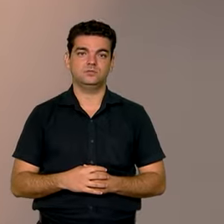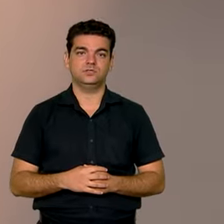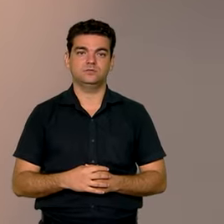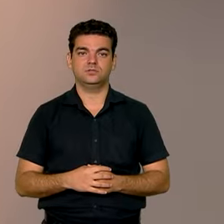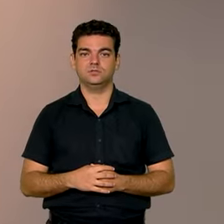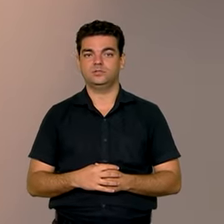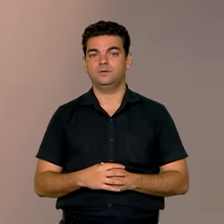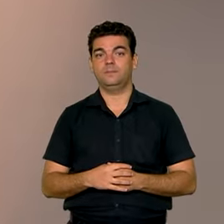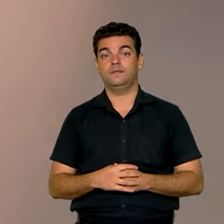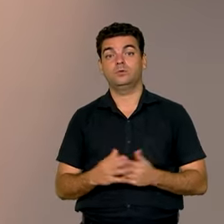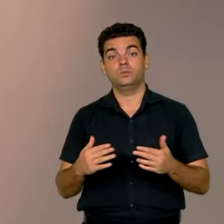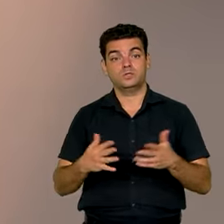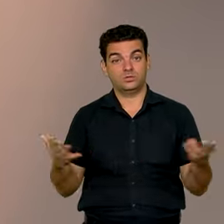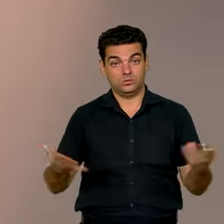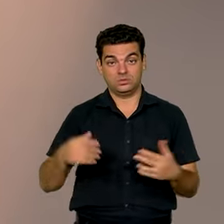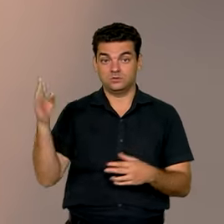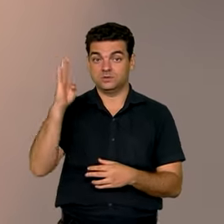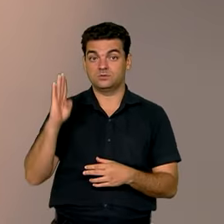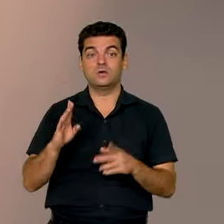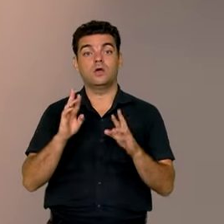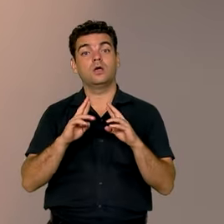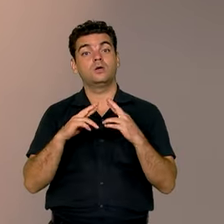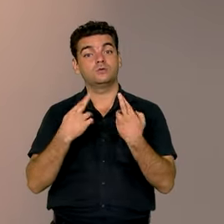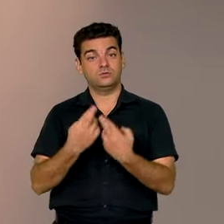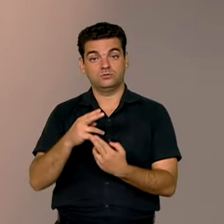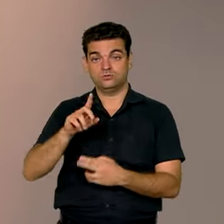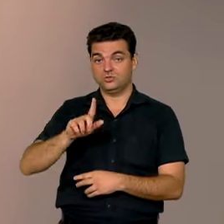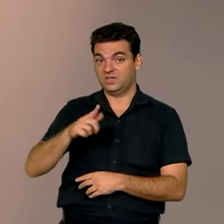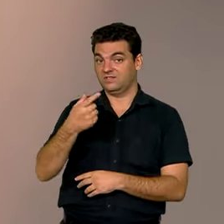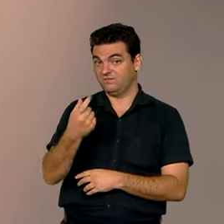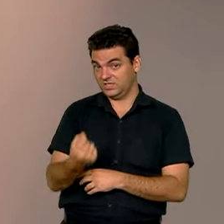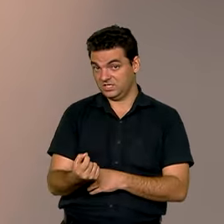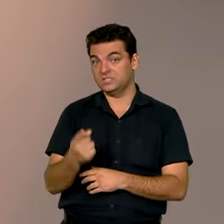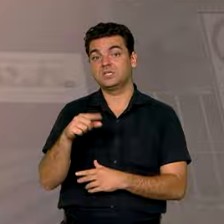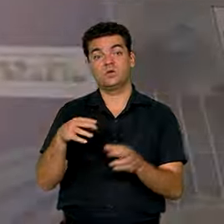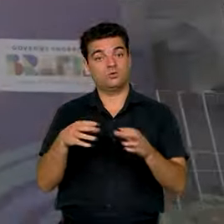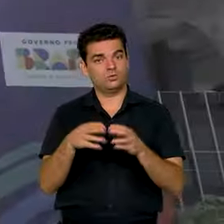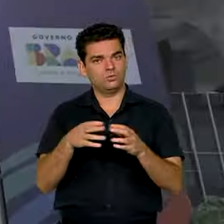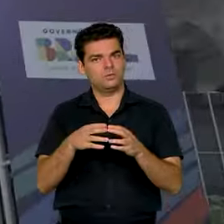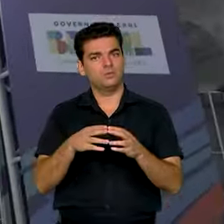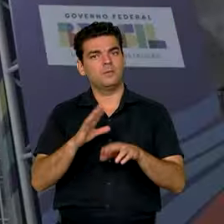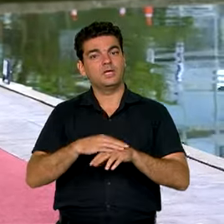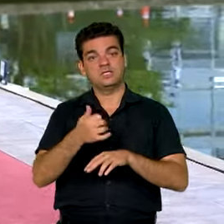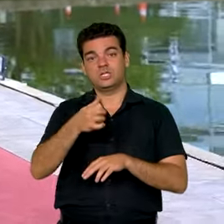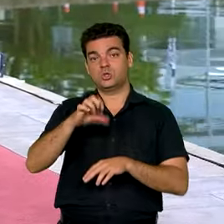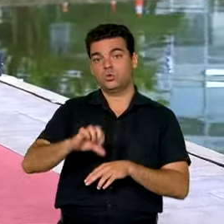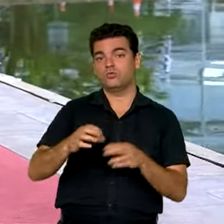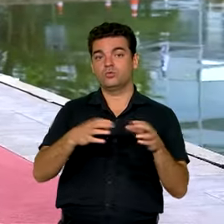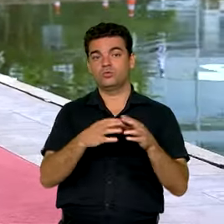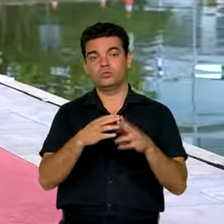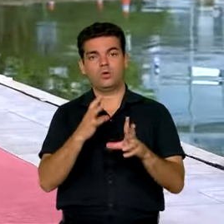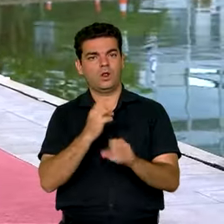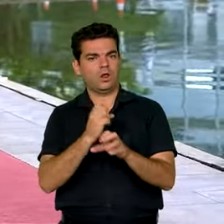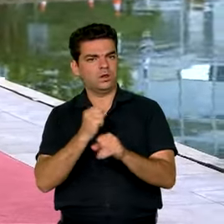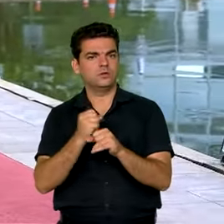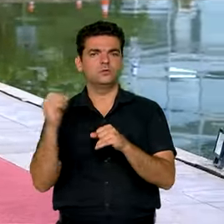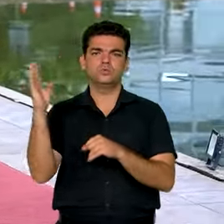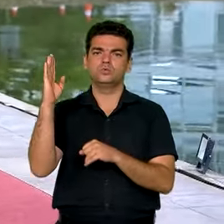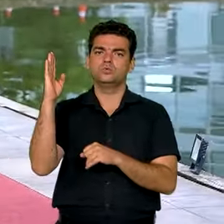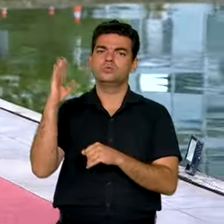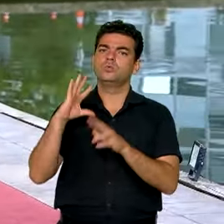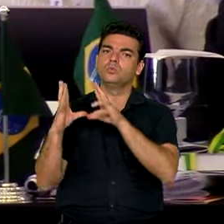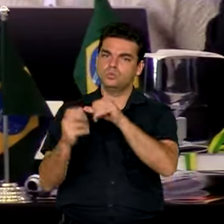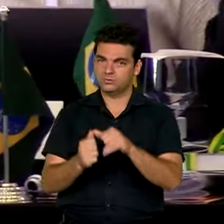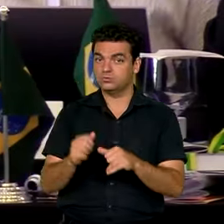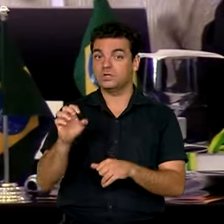Começaram hoje aqui no país as reuniões do G20, grupo das maiores 19 economias do mundo, incluindo a